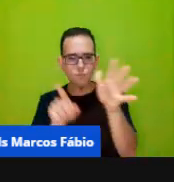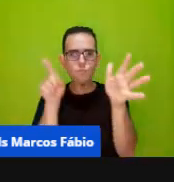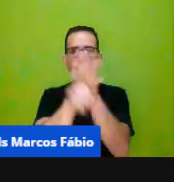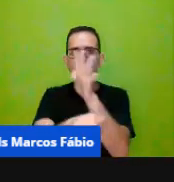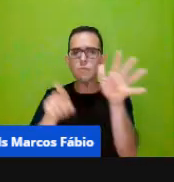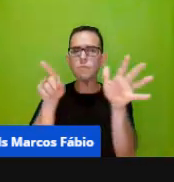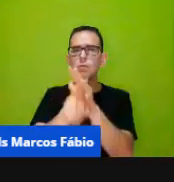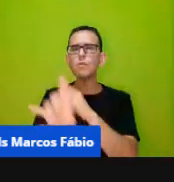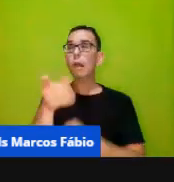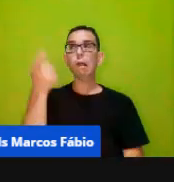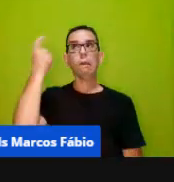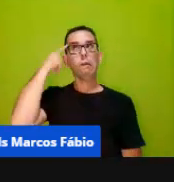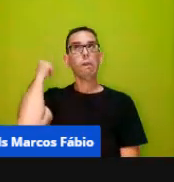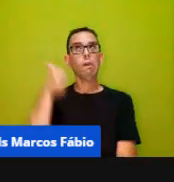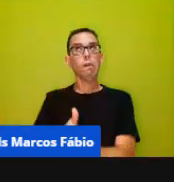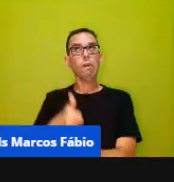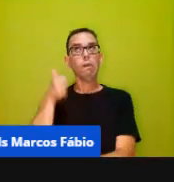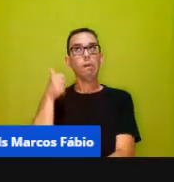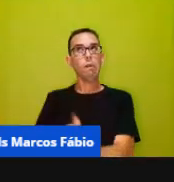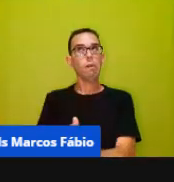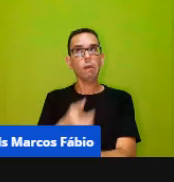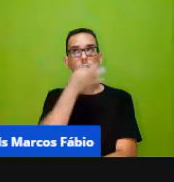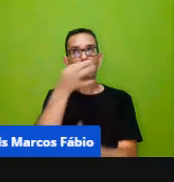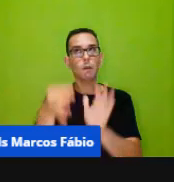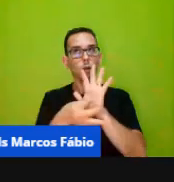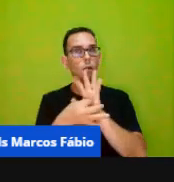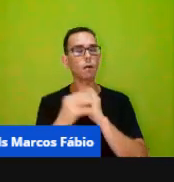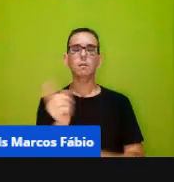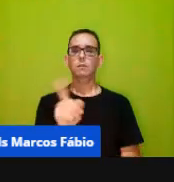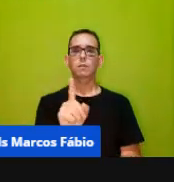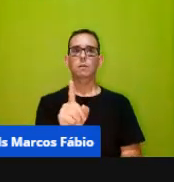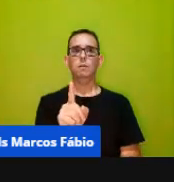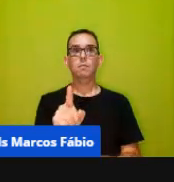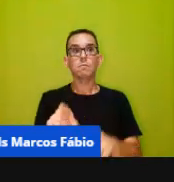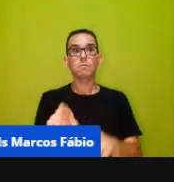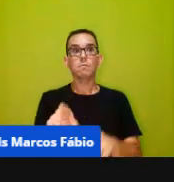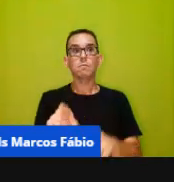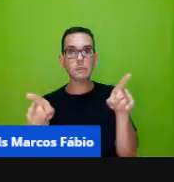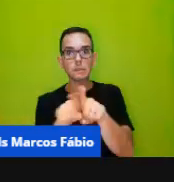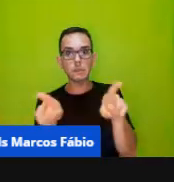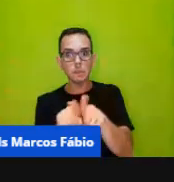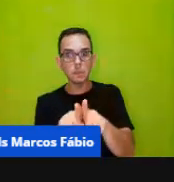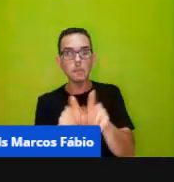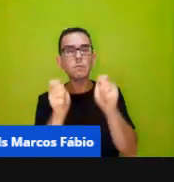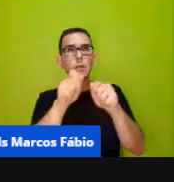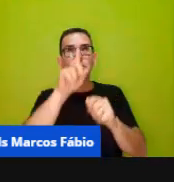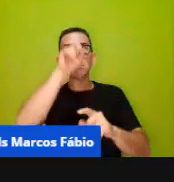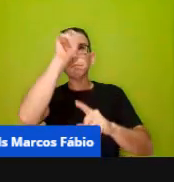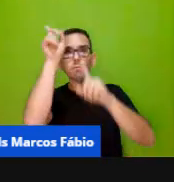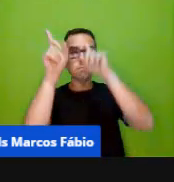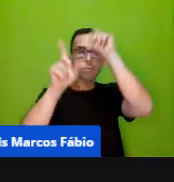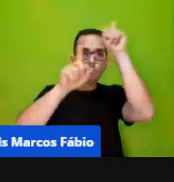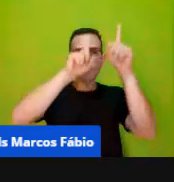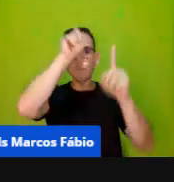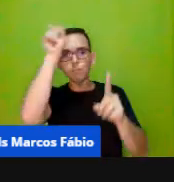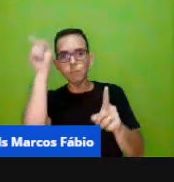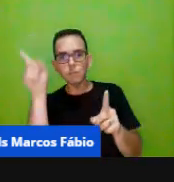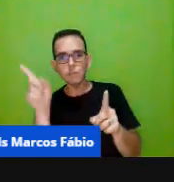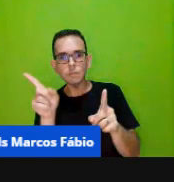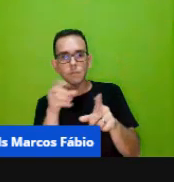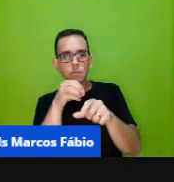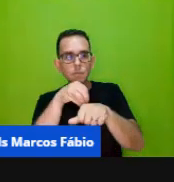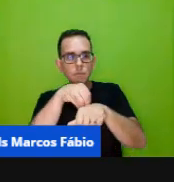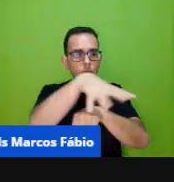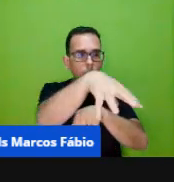pensa, né, na proposta em si, mas ele também cria uns, cria encaminhamentos